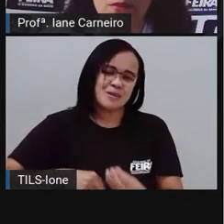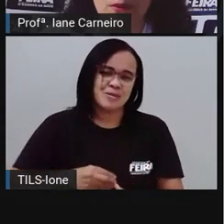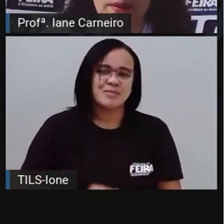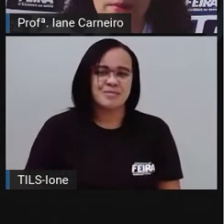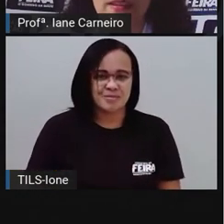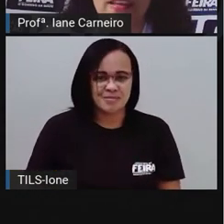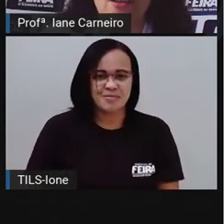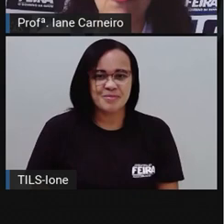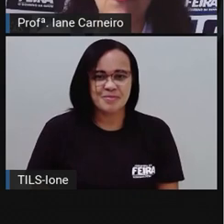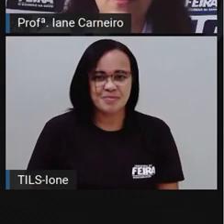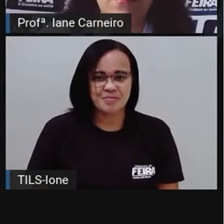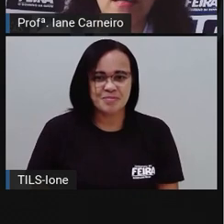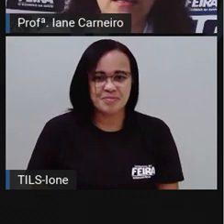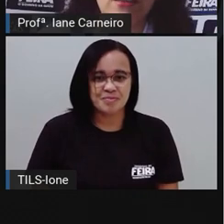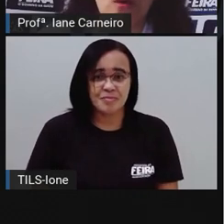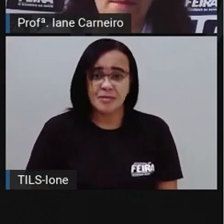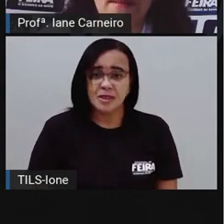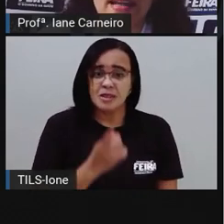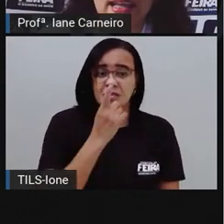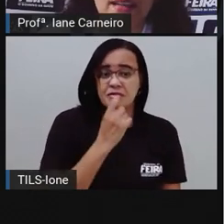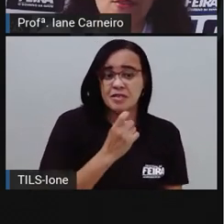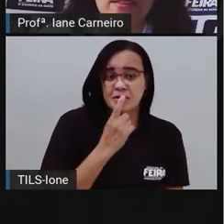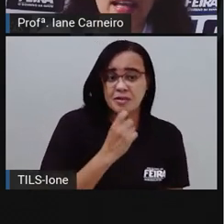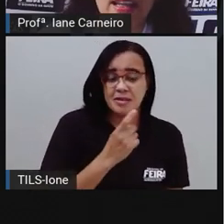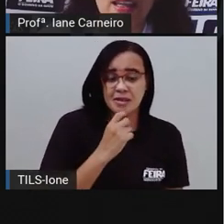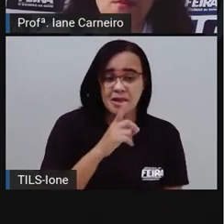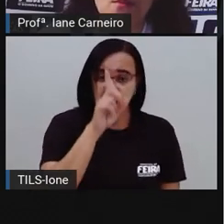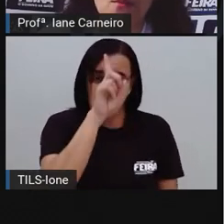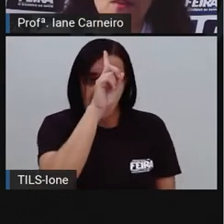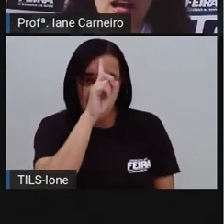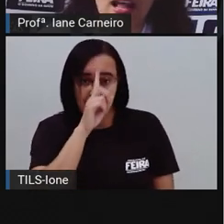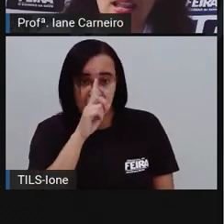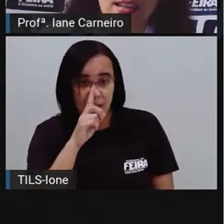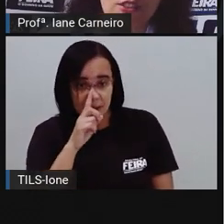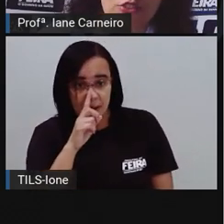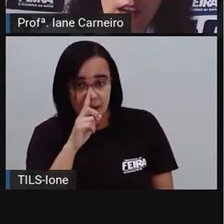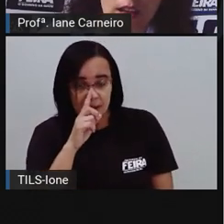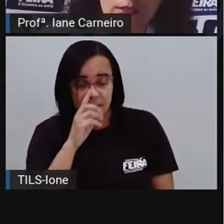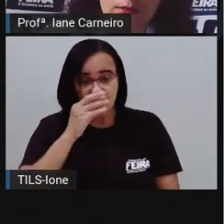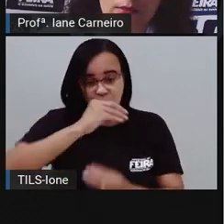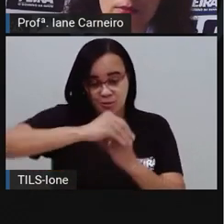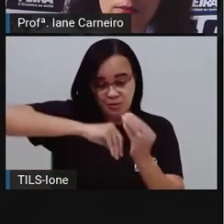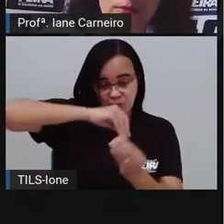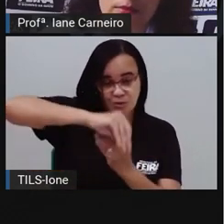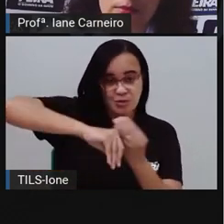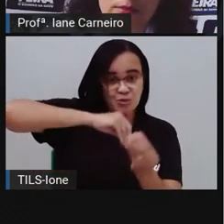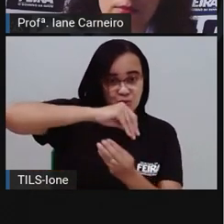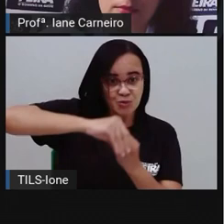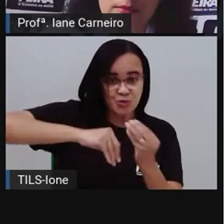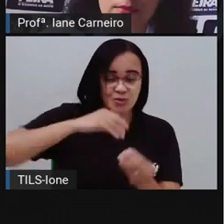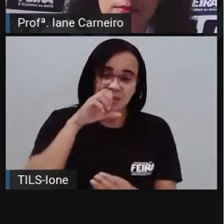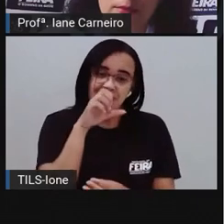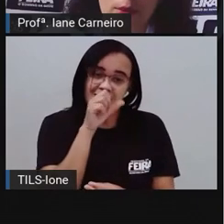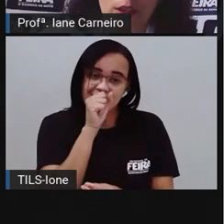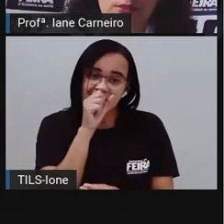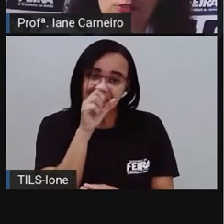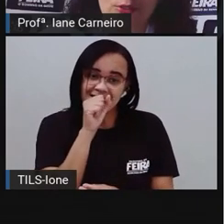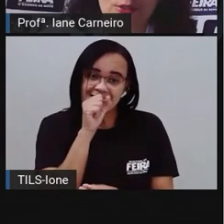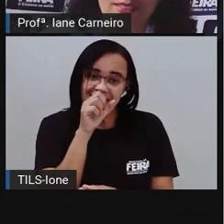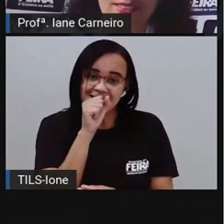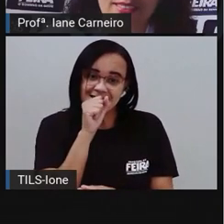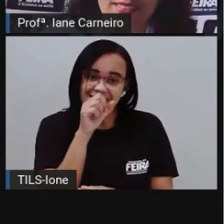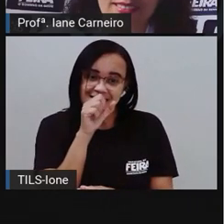Opa! Vermelhando ou o amarelo, teremos o alaranjado. Vou